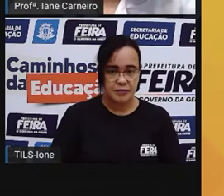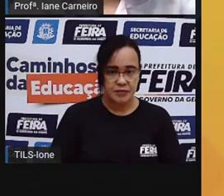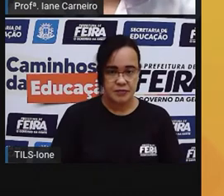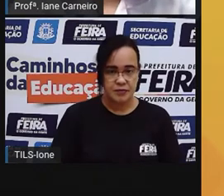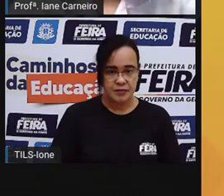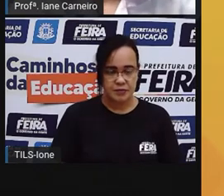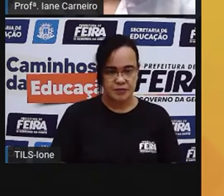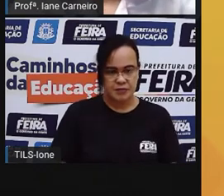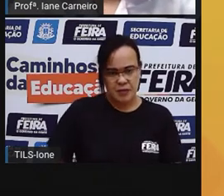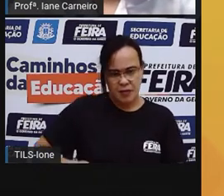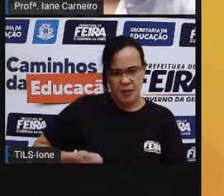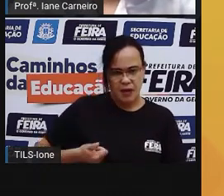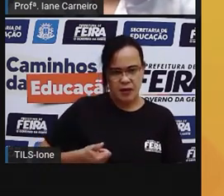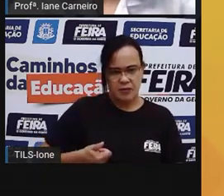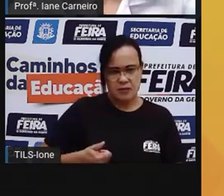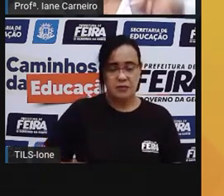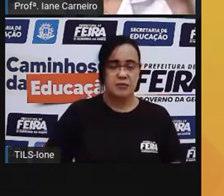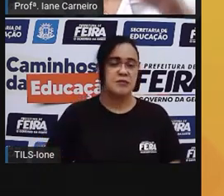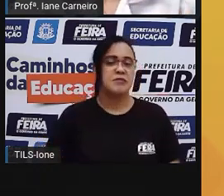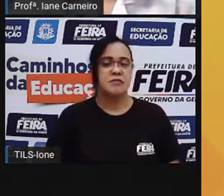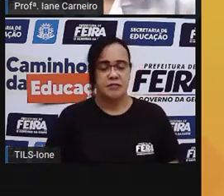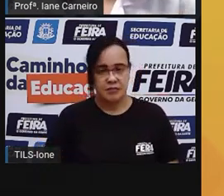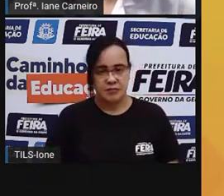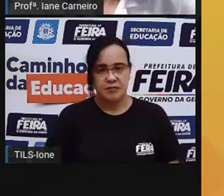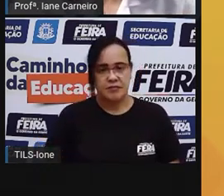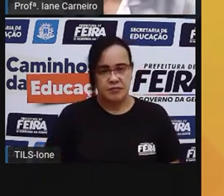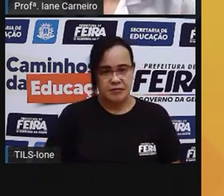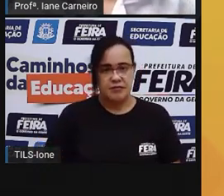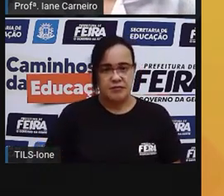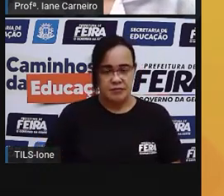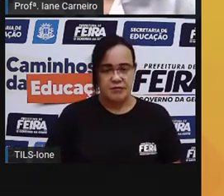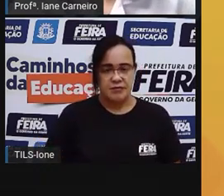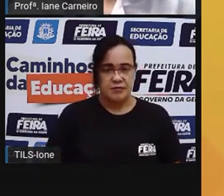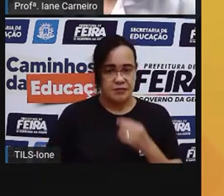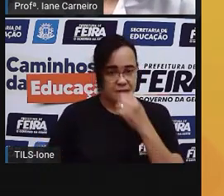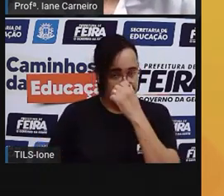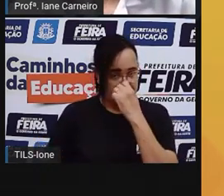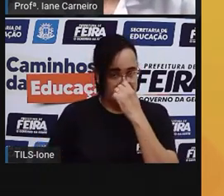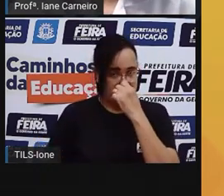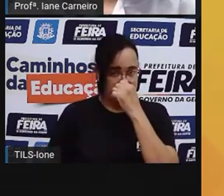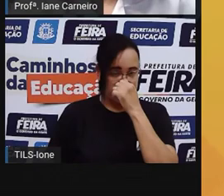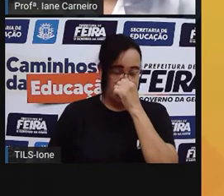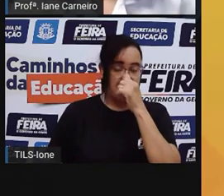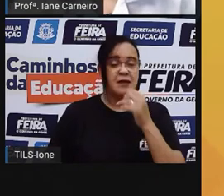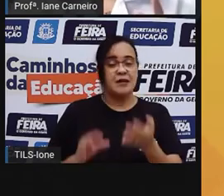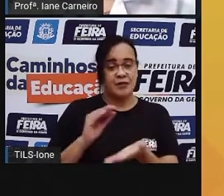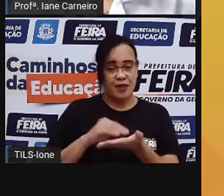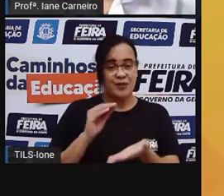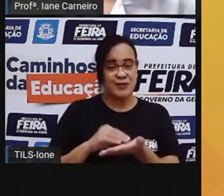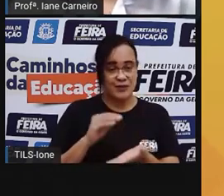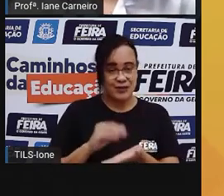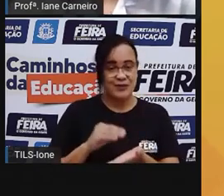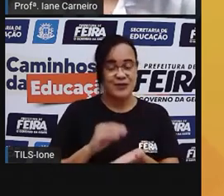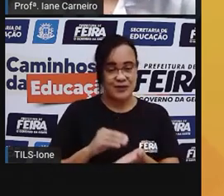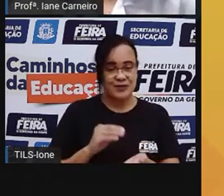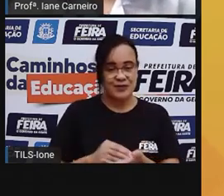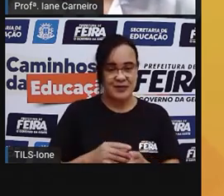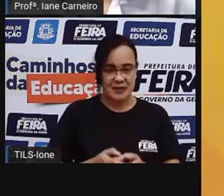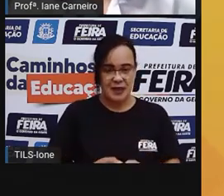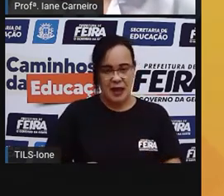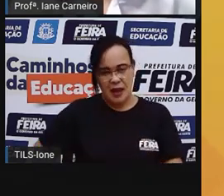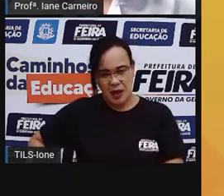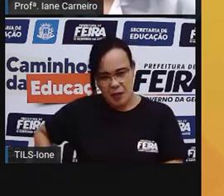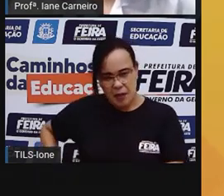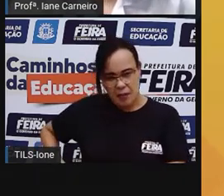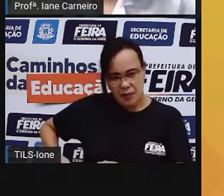bola de sinuca? Olha o jogo que faltou para falar, né? Bola de sinuca. Quem aí brinca com bola de sinuca?